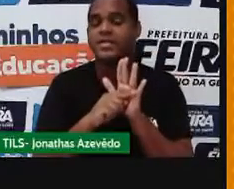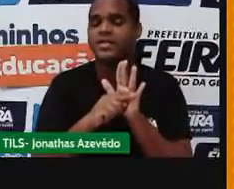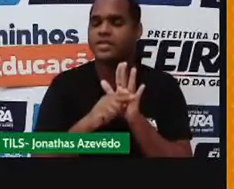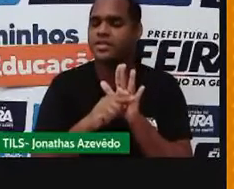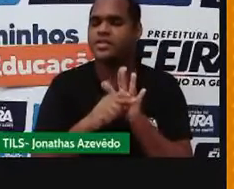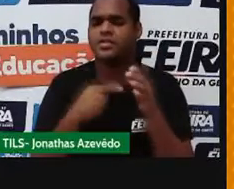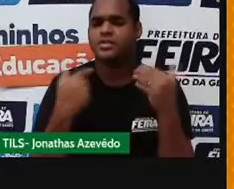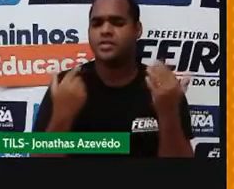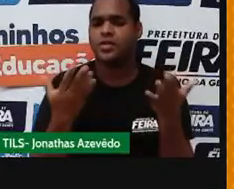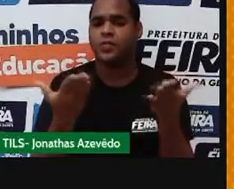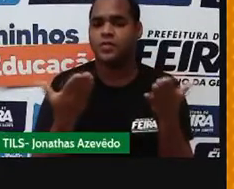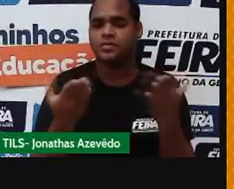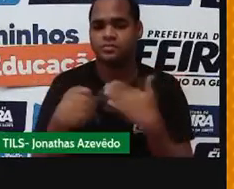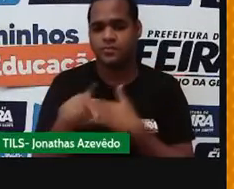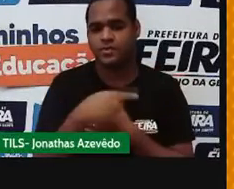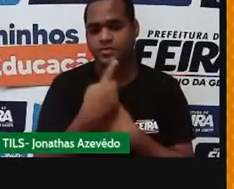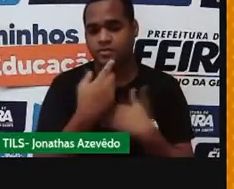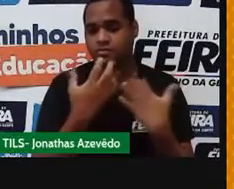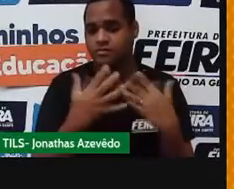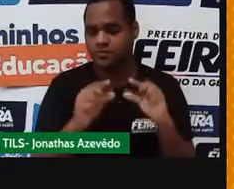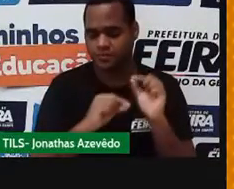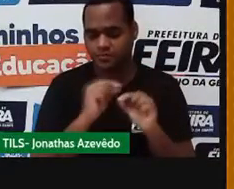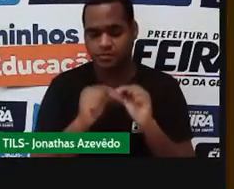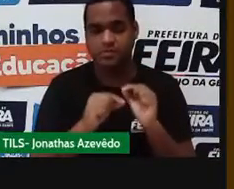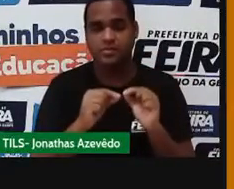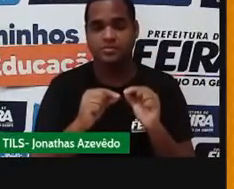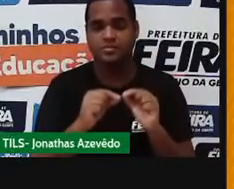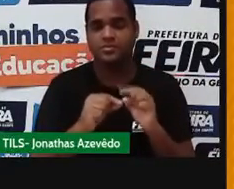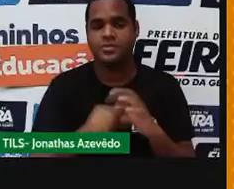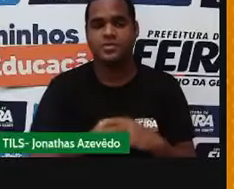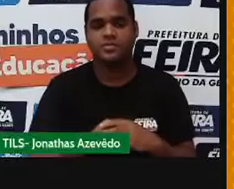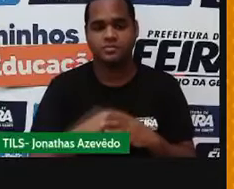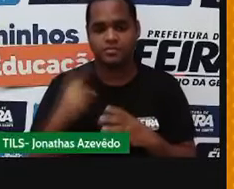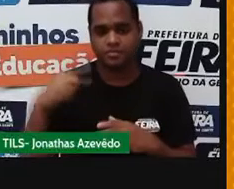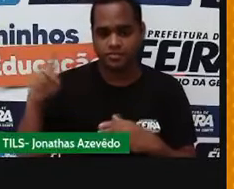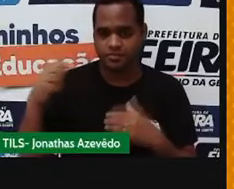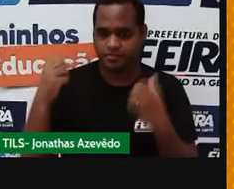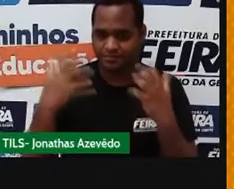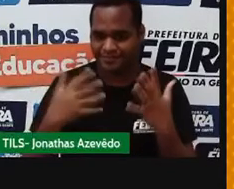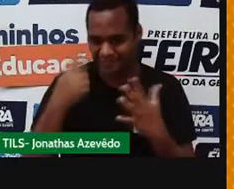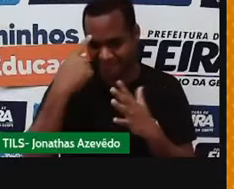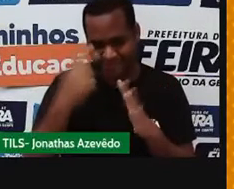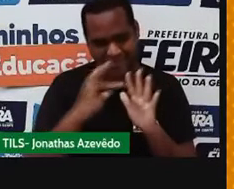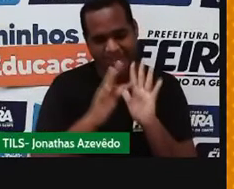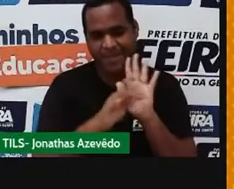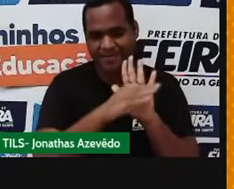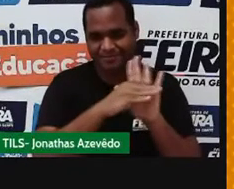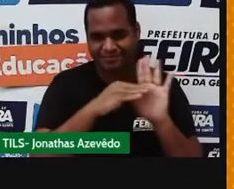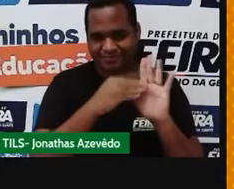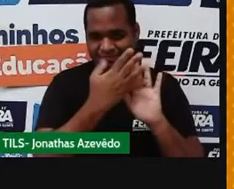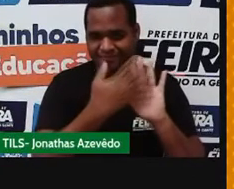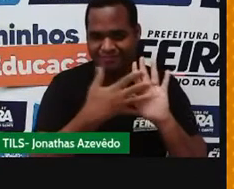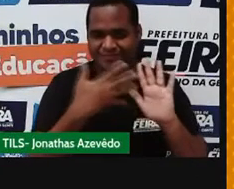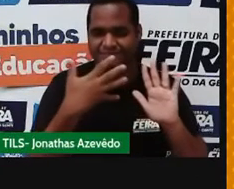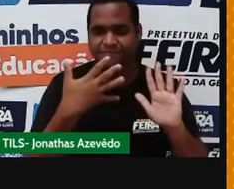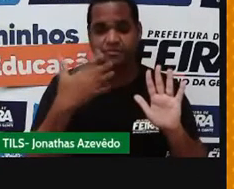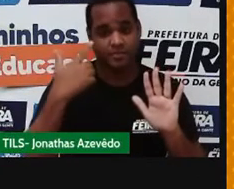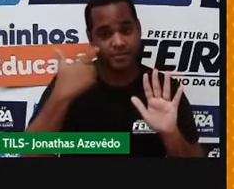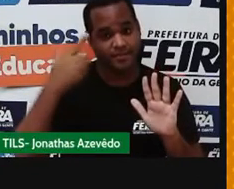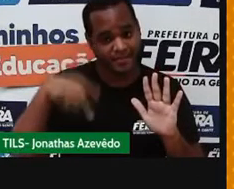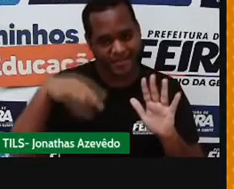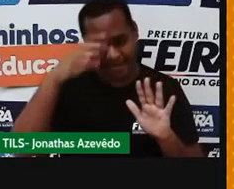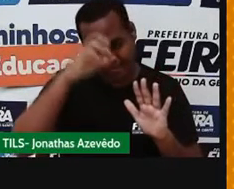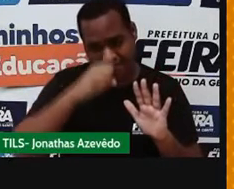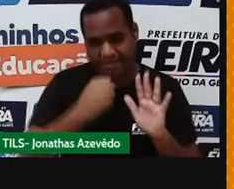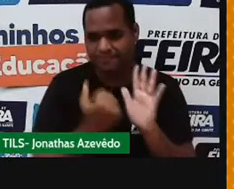Então, hoje a gente vai falar sobre o que? Na aula passada a gente estudou os modelos atômicos e na aula de hoje a gente